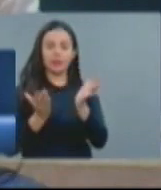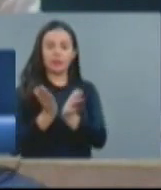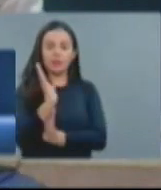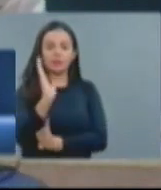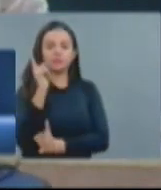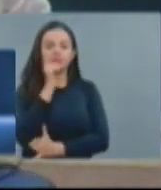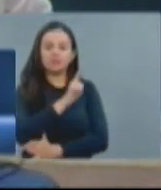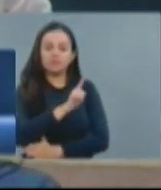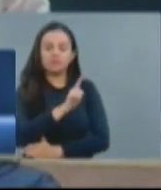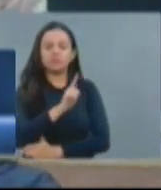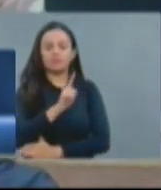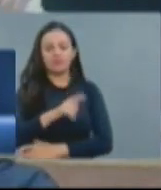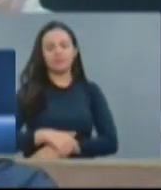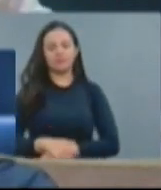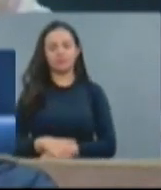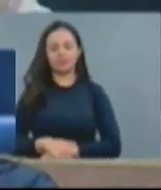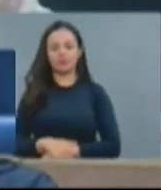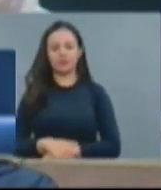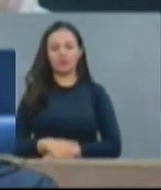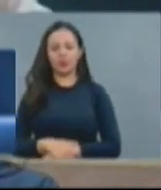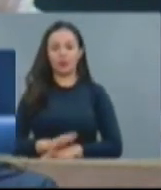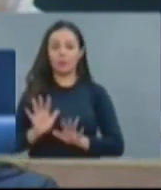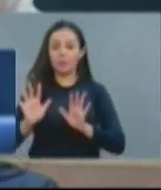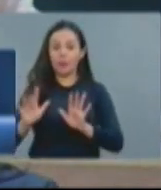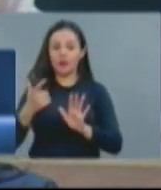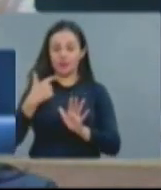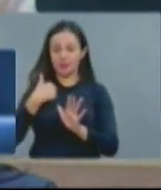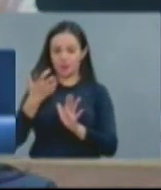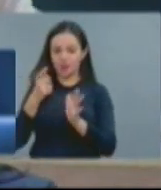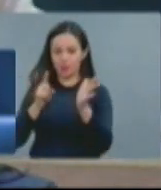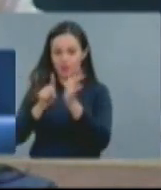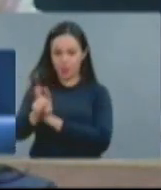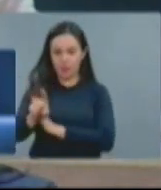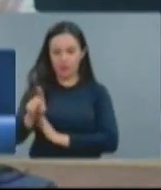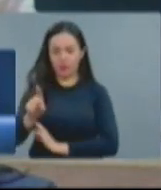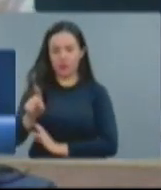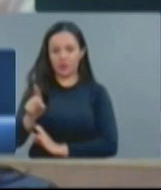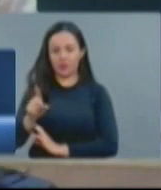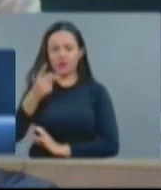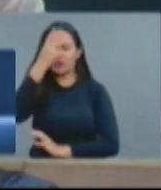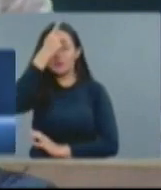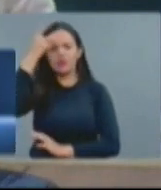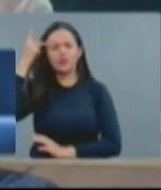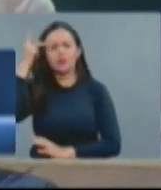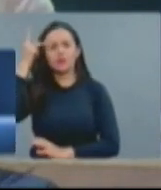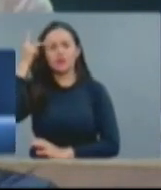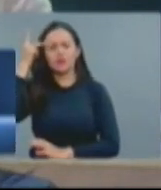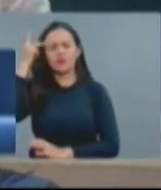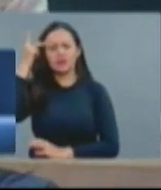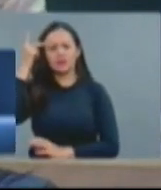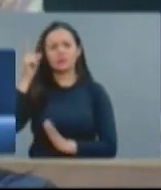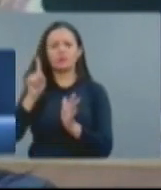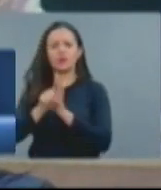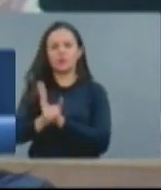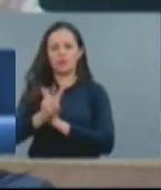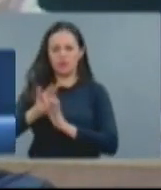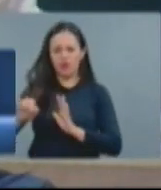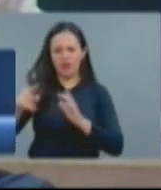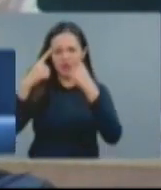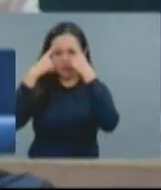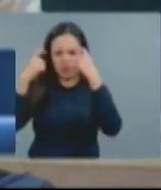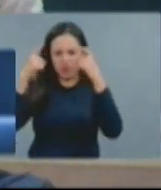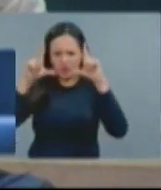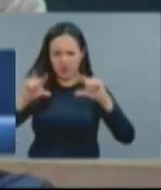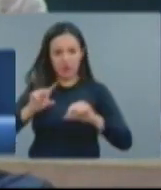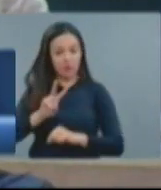populares. Agora existe uma pergunta que eu gosto de responder da seguinte forma, as pessoas perguntam isso vai diminuir a violência L